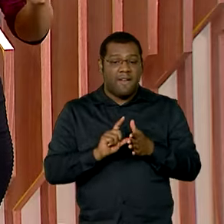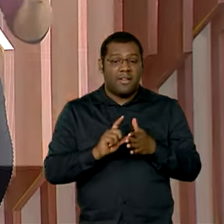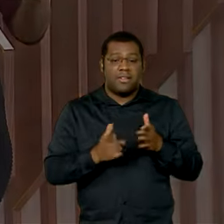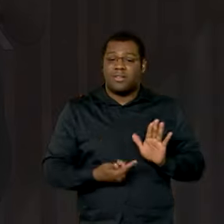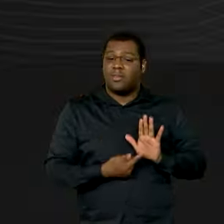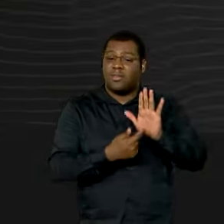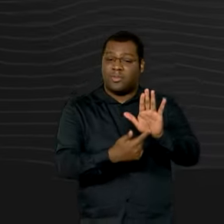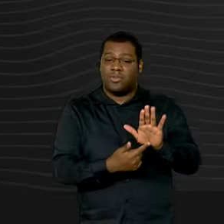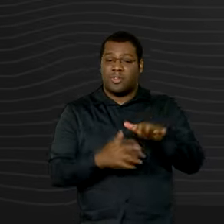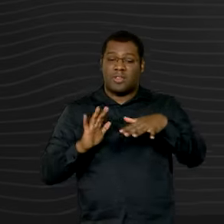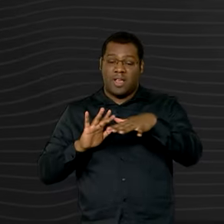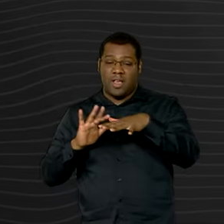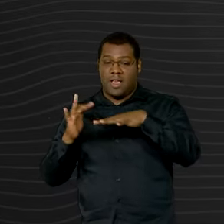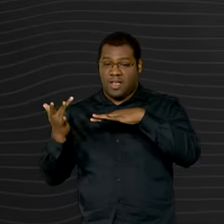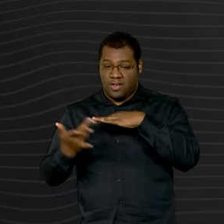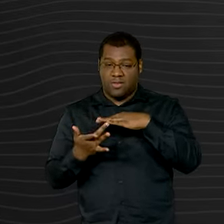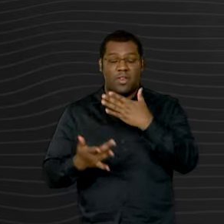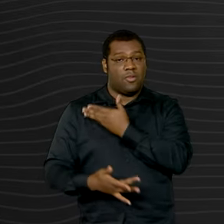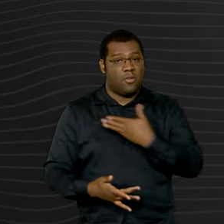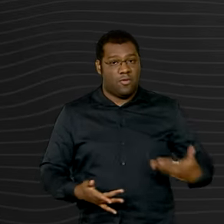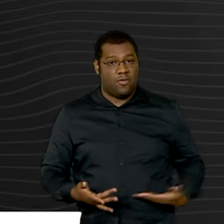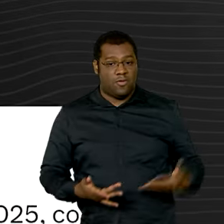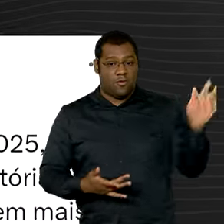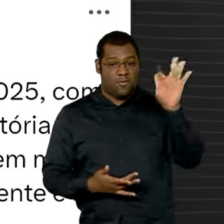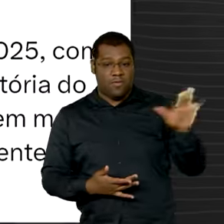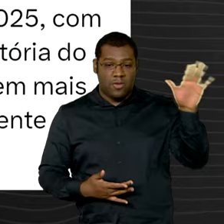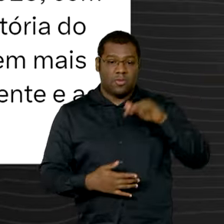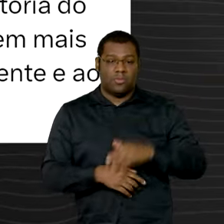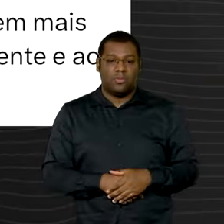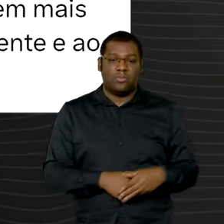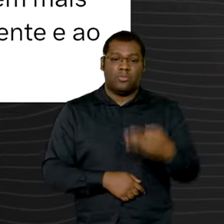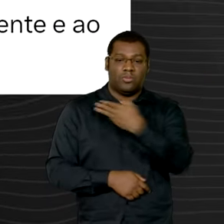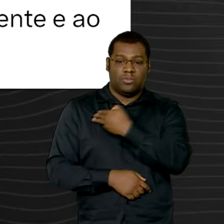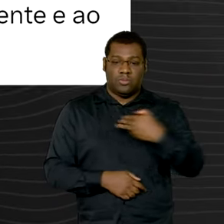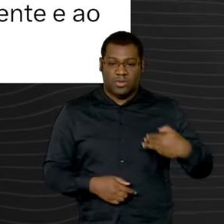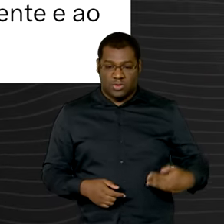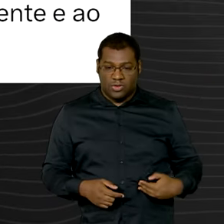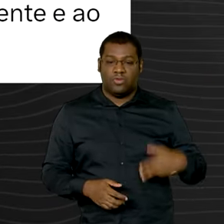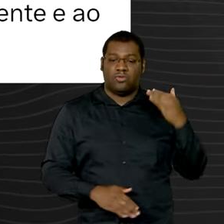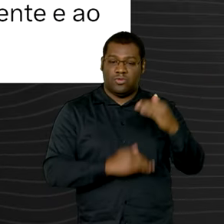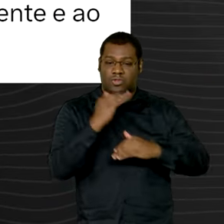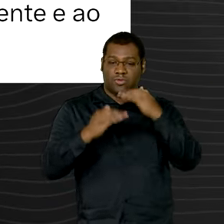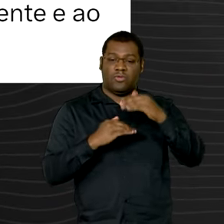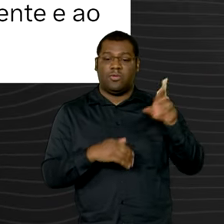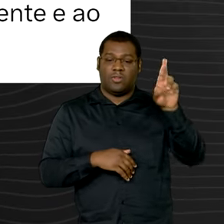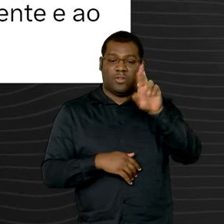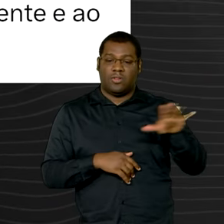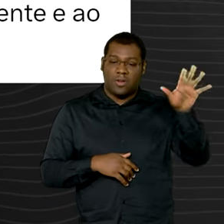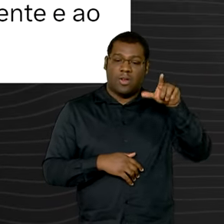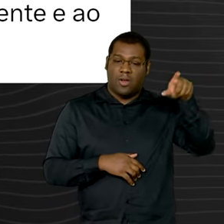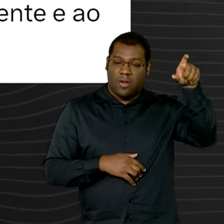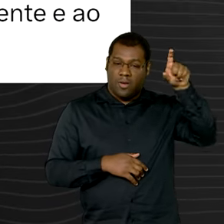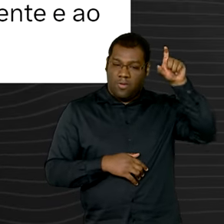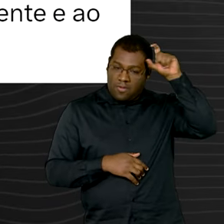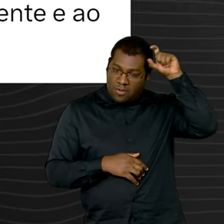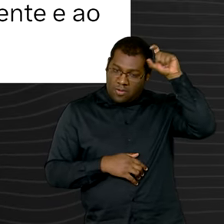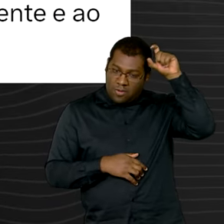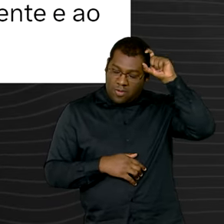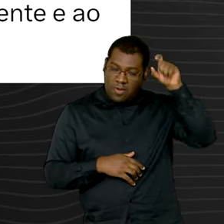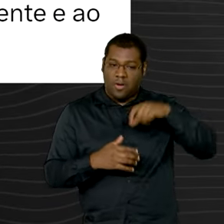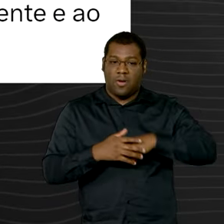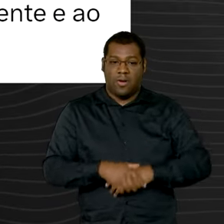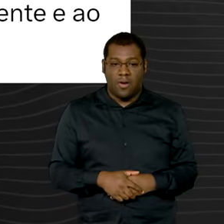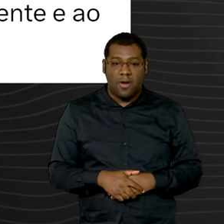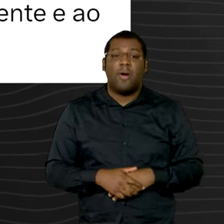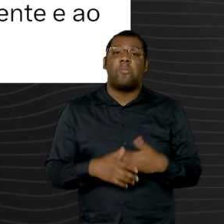redes do governo federal. Você vê aí, o ministro da Integração e Desenvolvimento Regional, Valdês Góes, comemorou